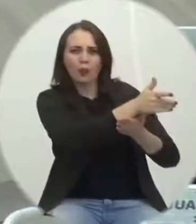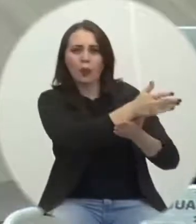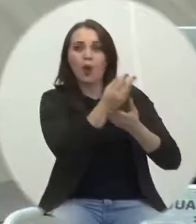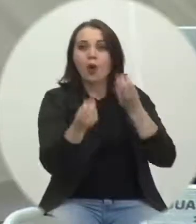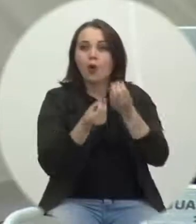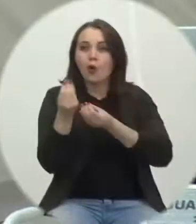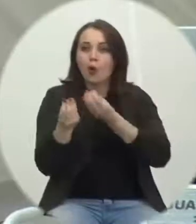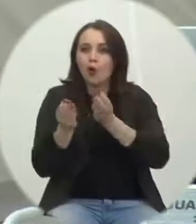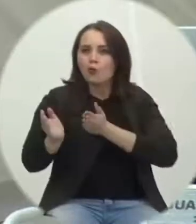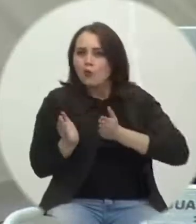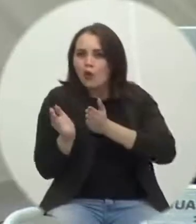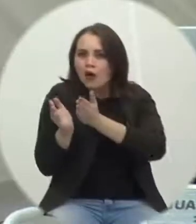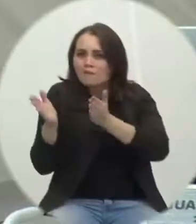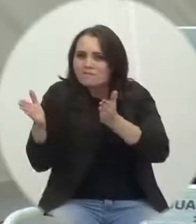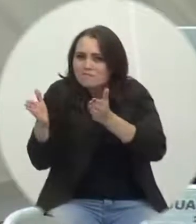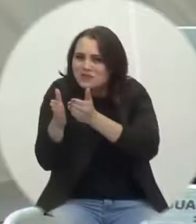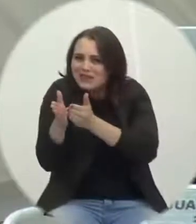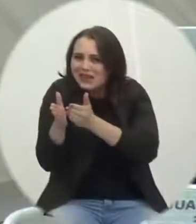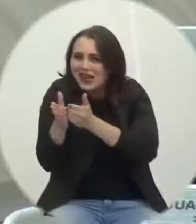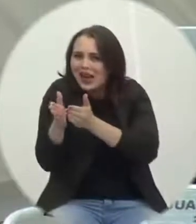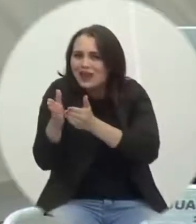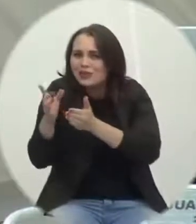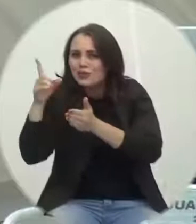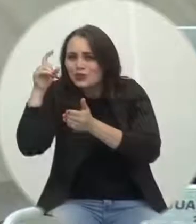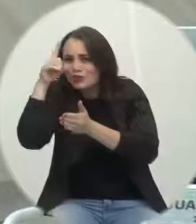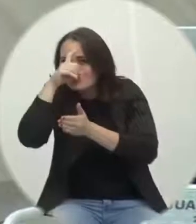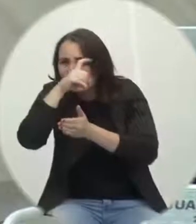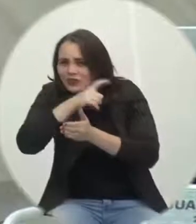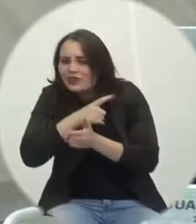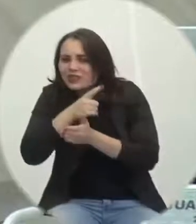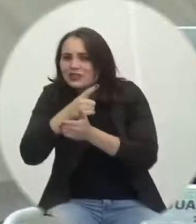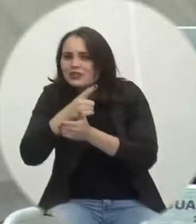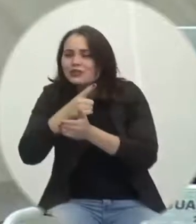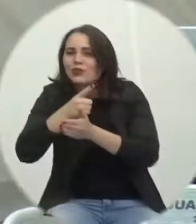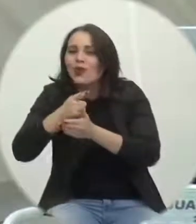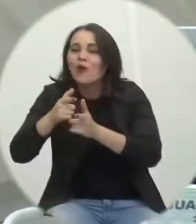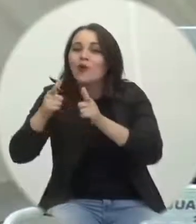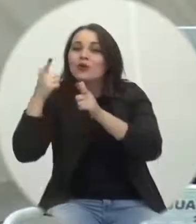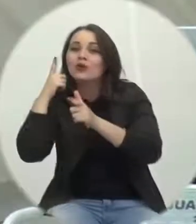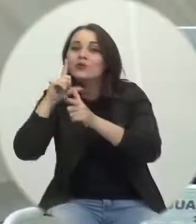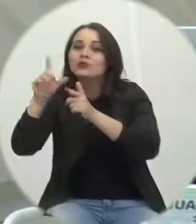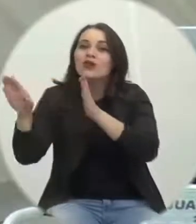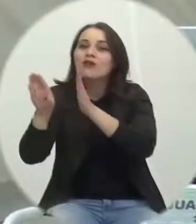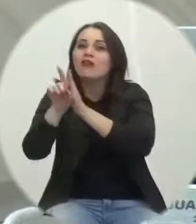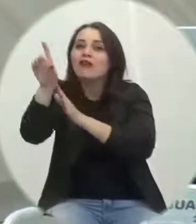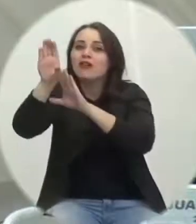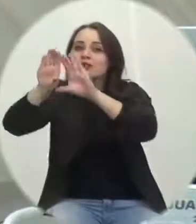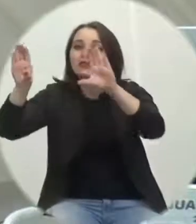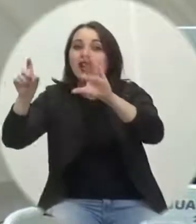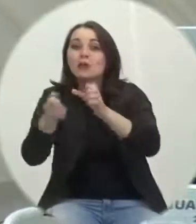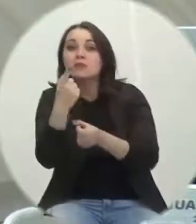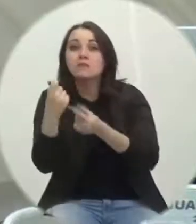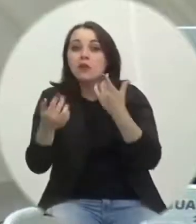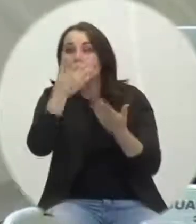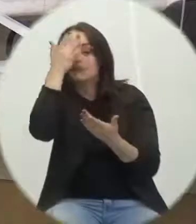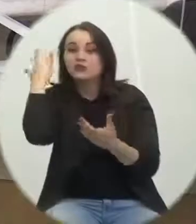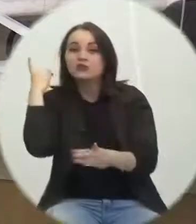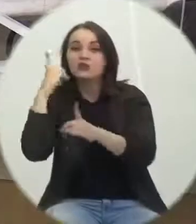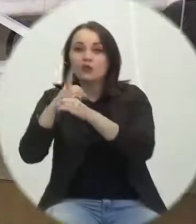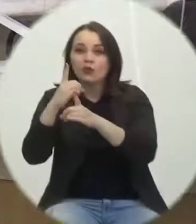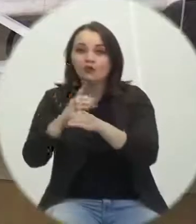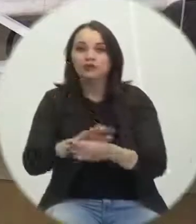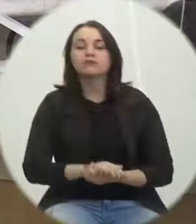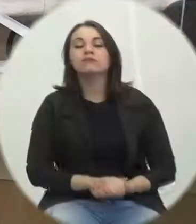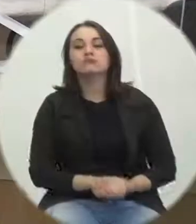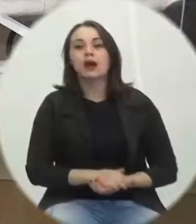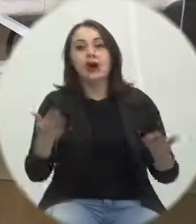a porta e apertado o caminho que leva à vida, são poucos os que a encontrarão. Solicito que faça a leitura